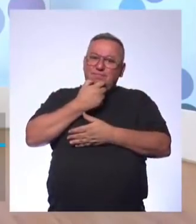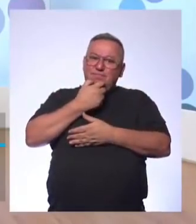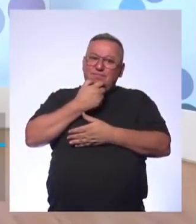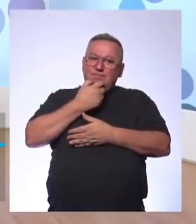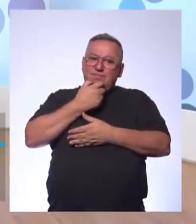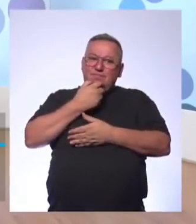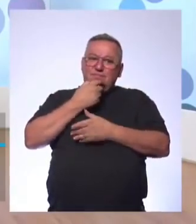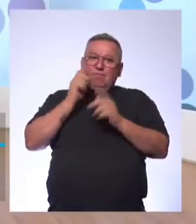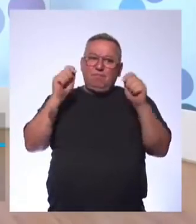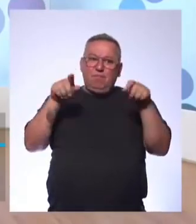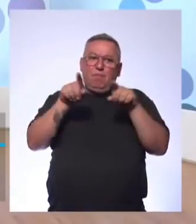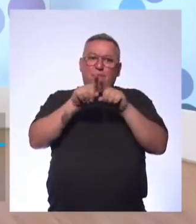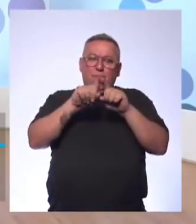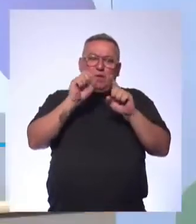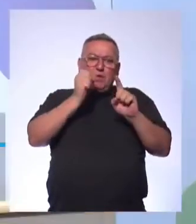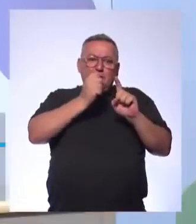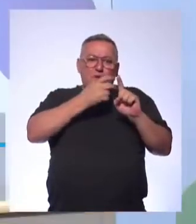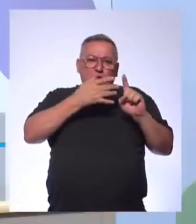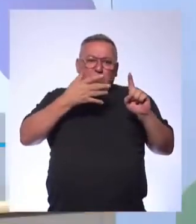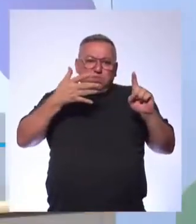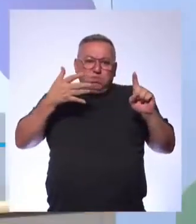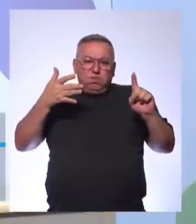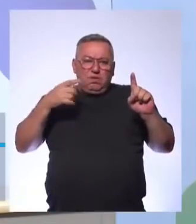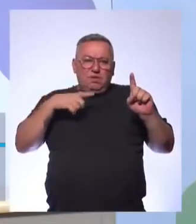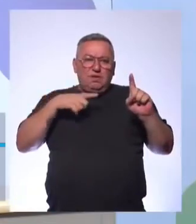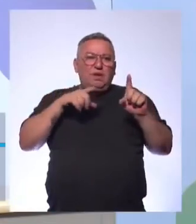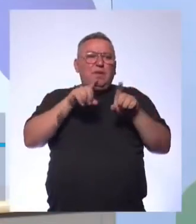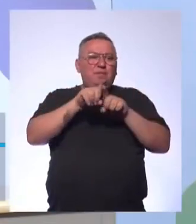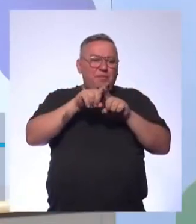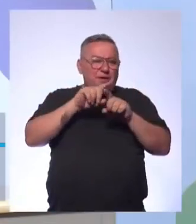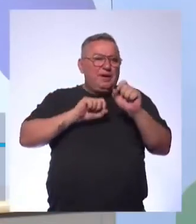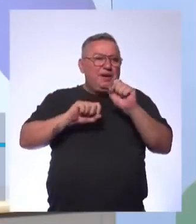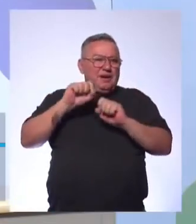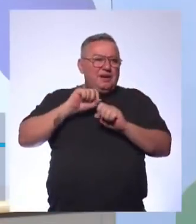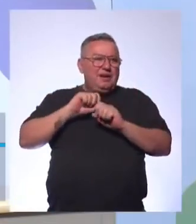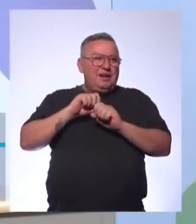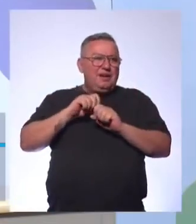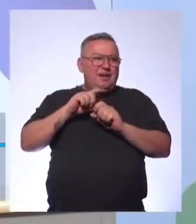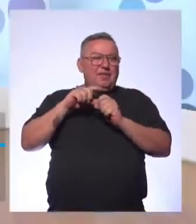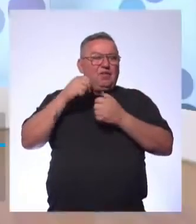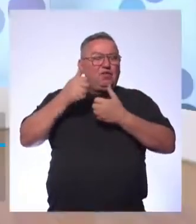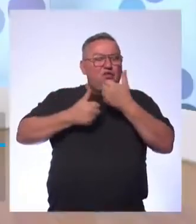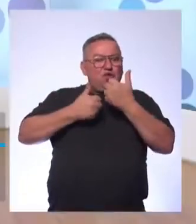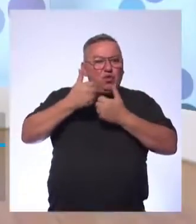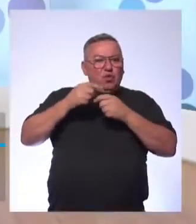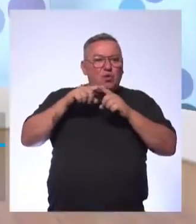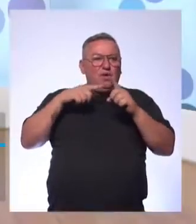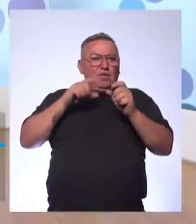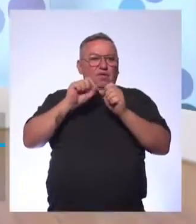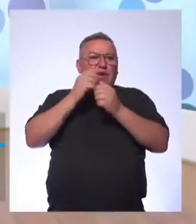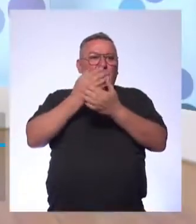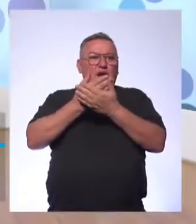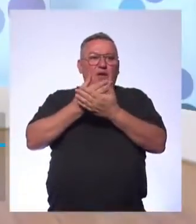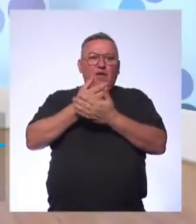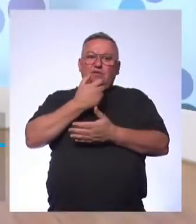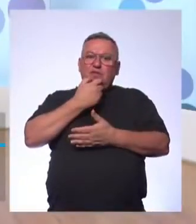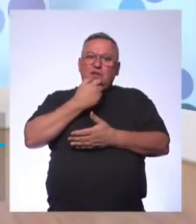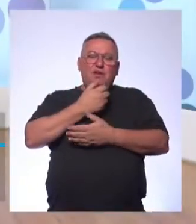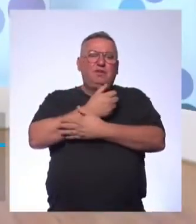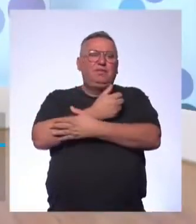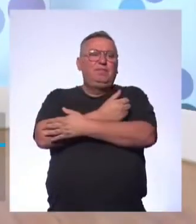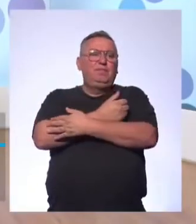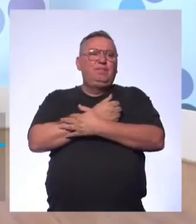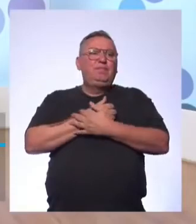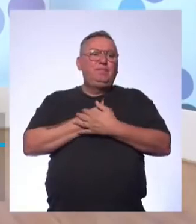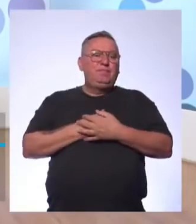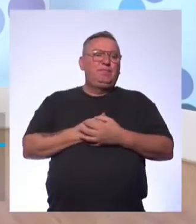Pode ser também Às vezes maratona Eu pensei que falaram Maratona de seriado também Faz maratona de jogo Maratona de seriado Faz maratona da